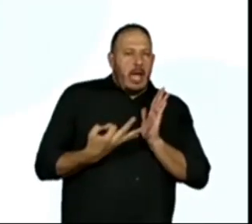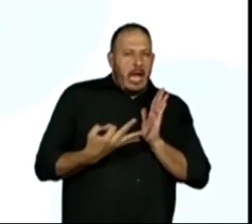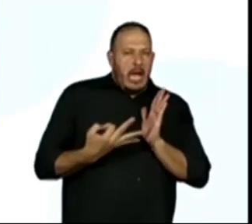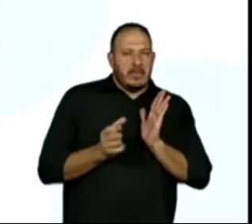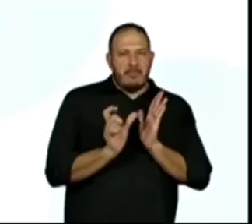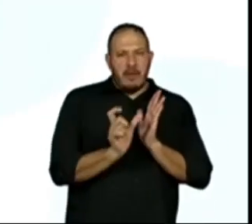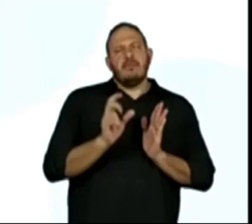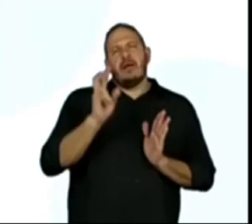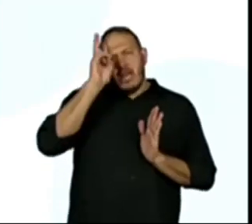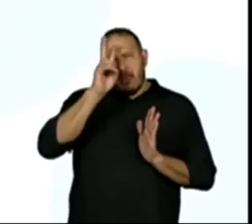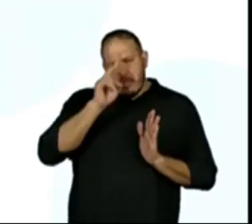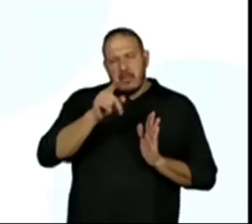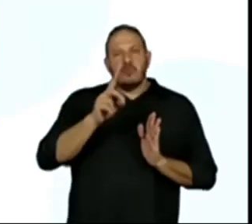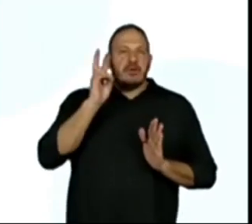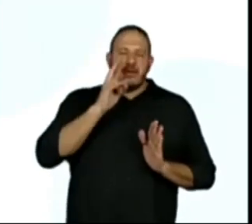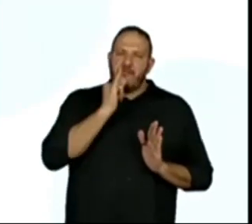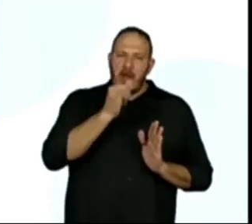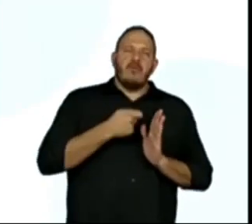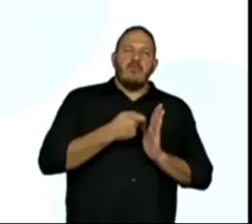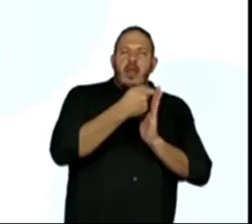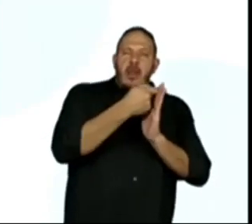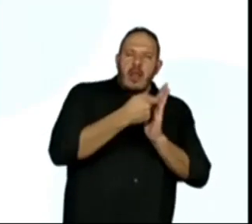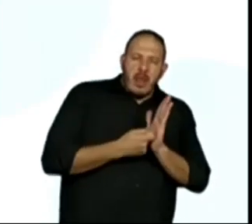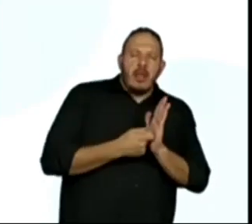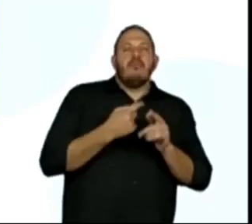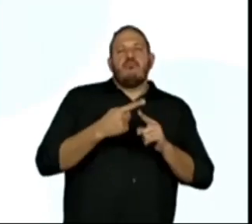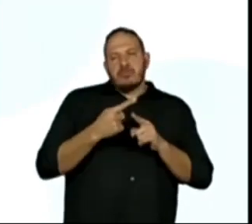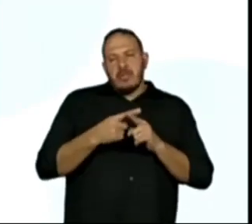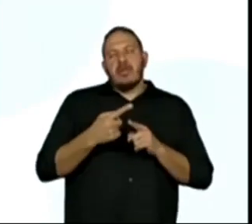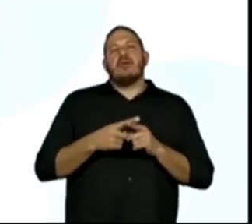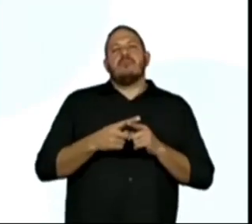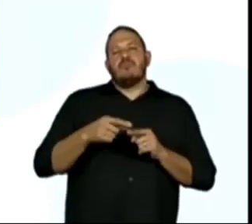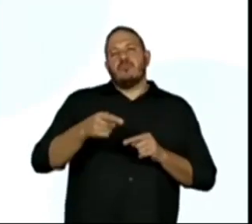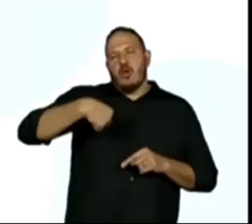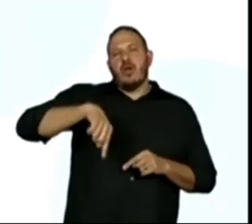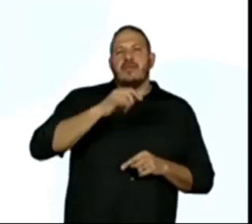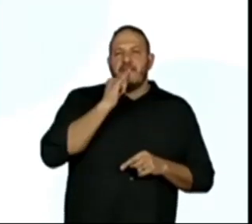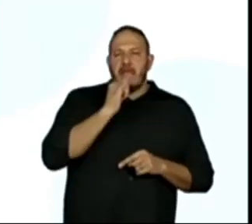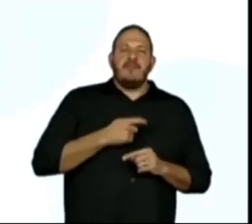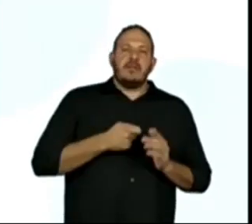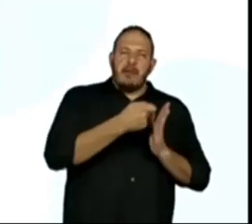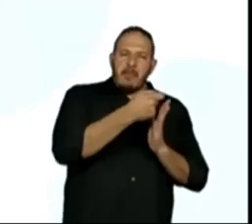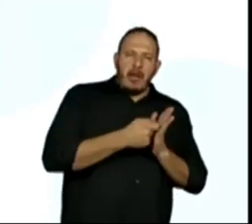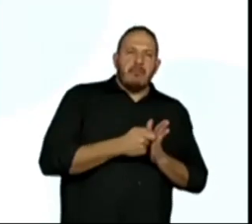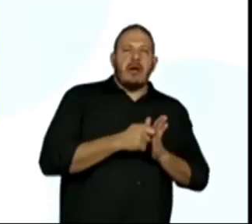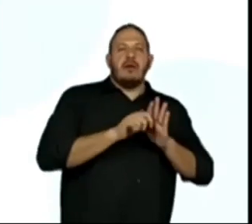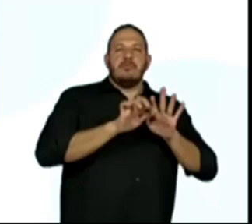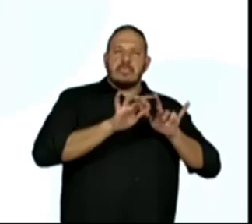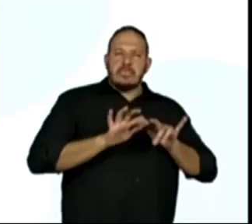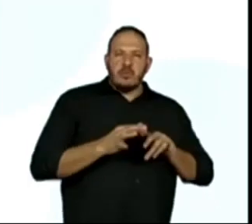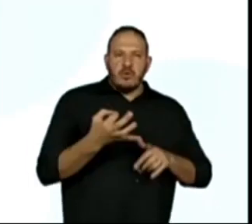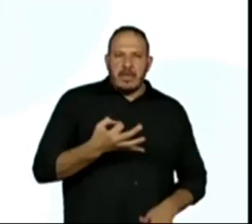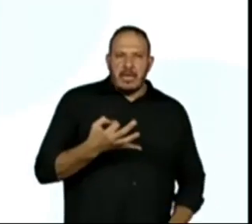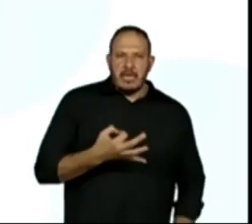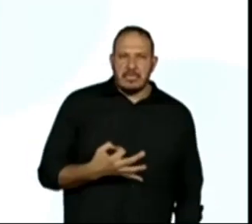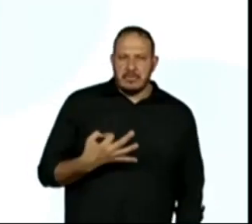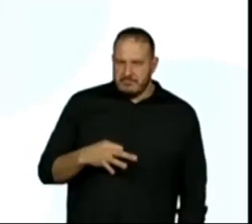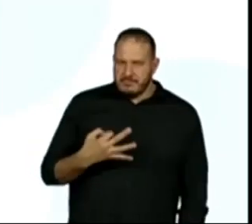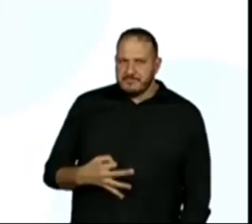Lembrando sempre que quando falamos da grafia, é propriamente o que nós chamamos de escrita. Tá?